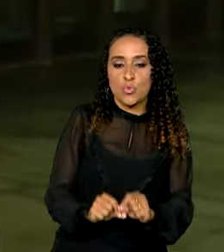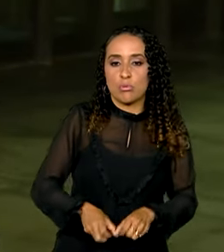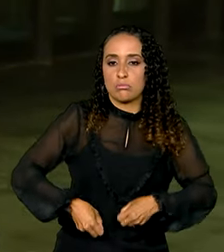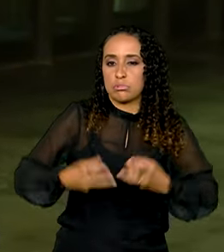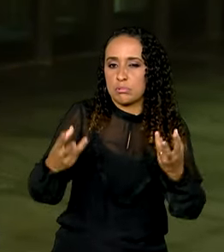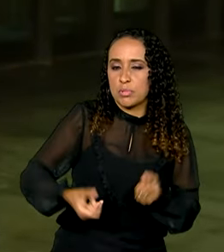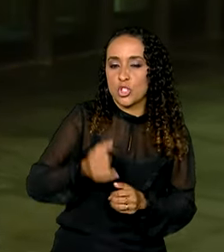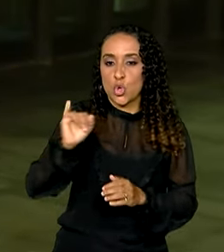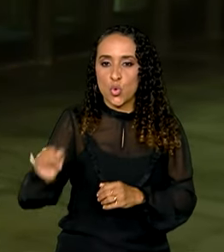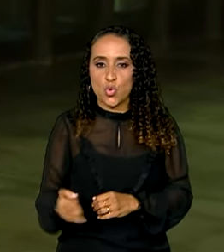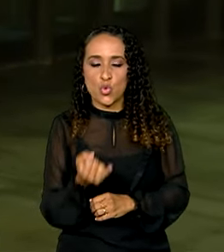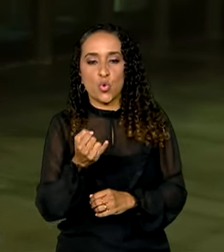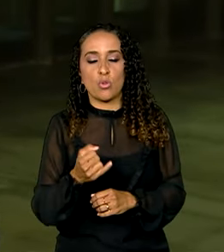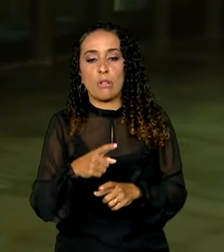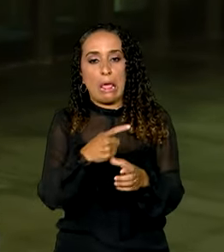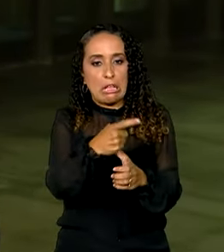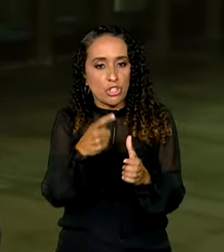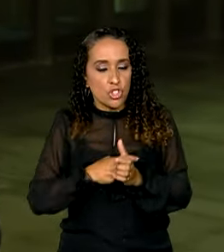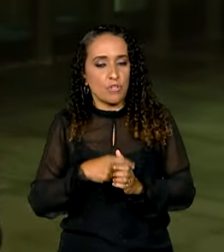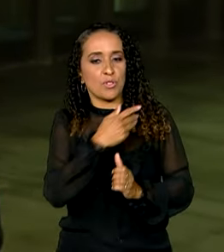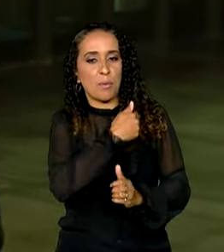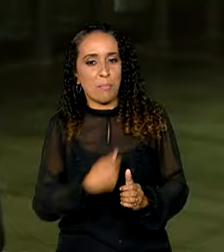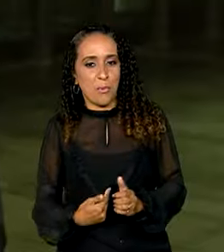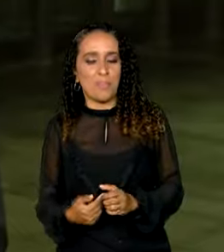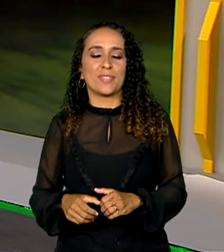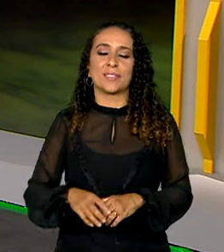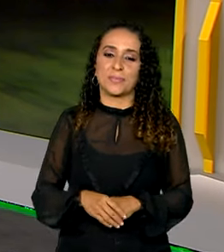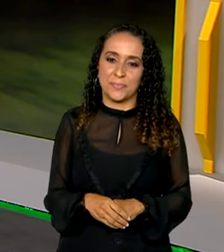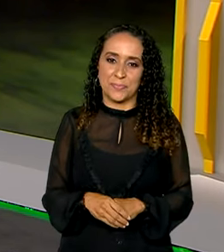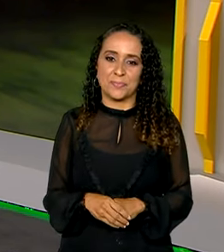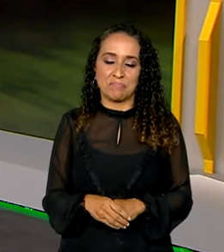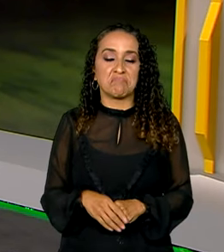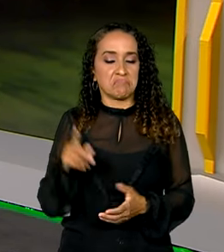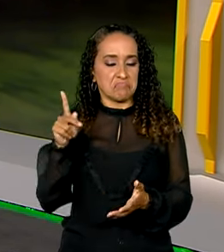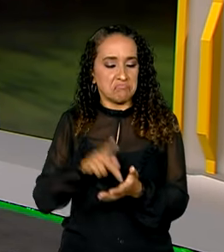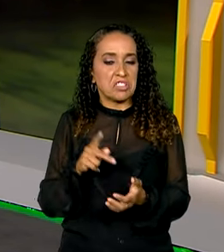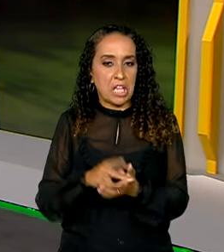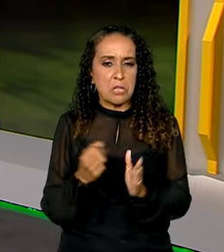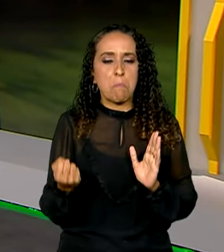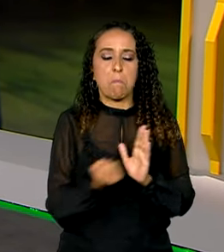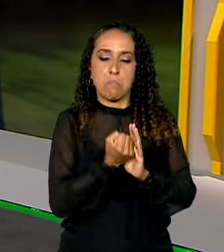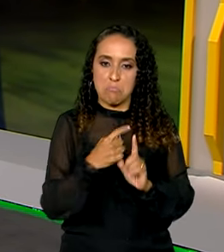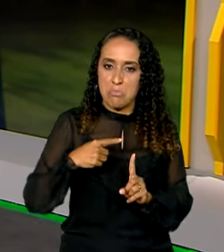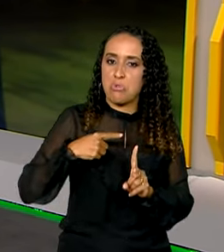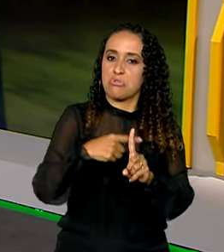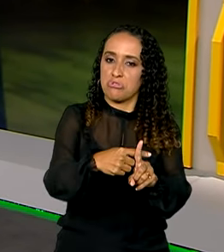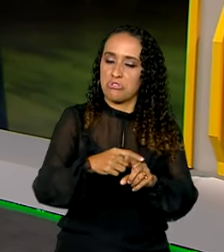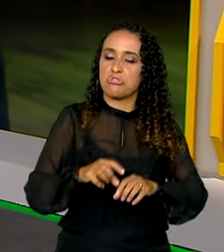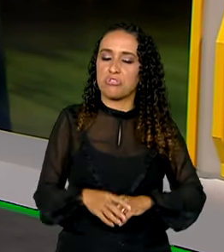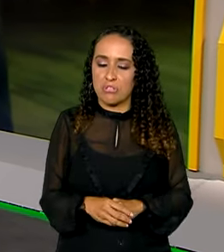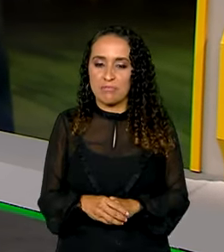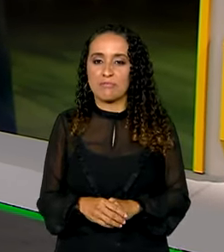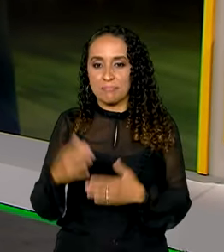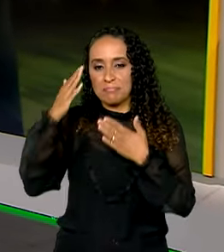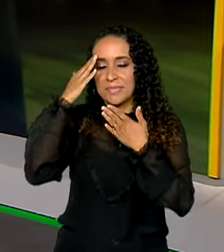com juros da dívida pública. Volto com você, Roberto. Verdade, Gabriela. Impactos muito positivos aí da redução dos juros. Obrigado, boa noite.